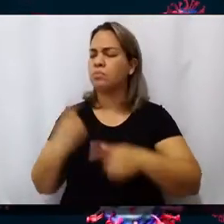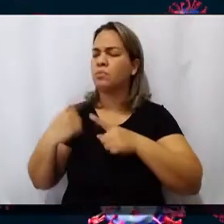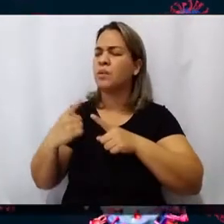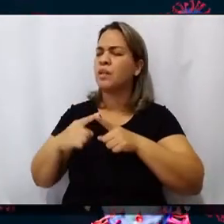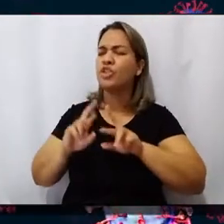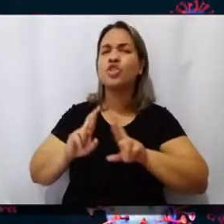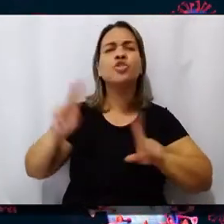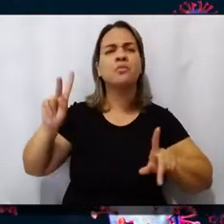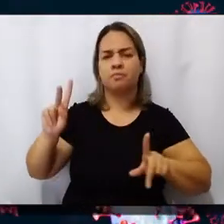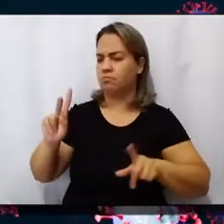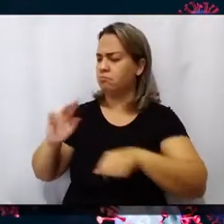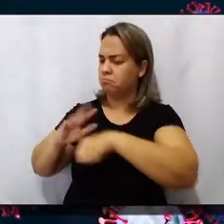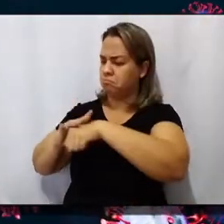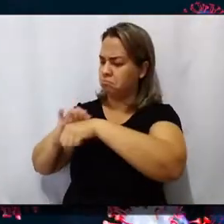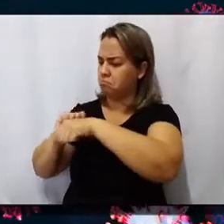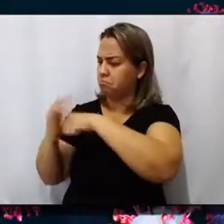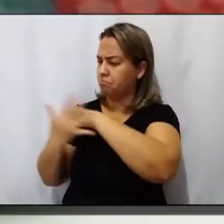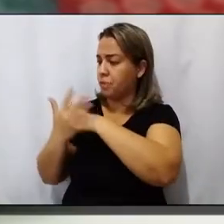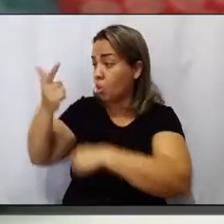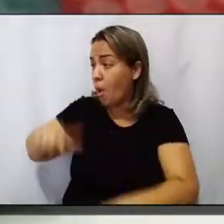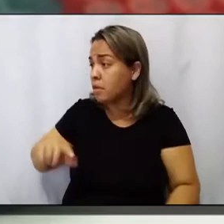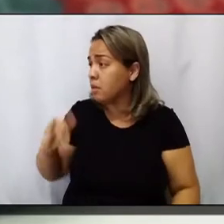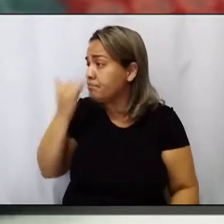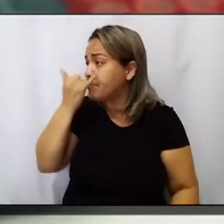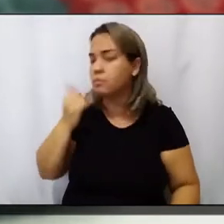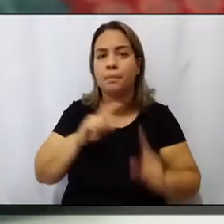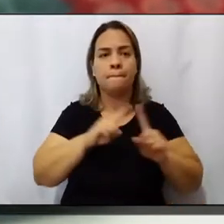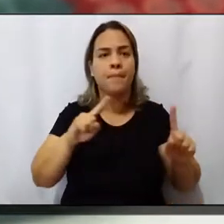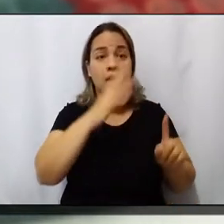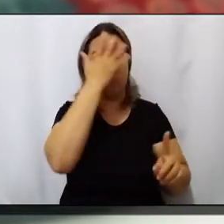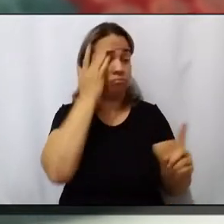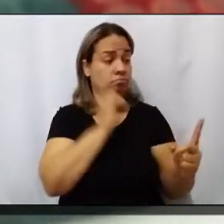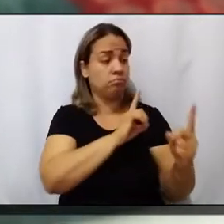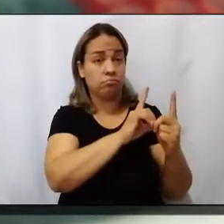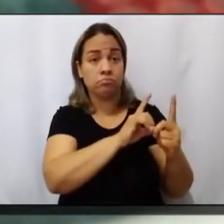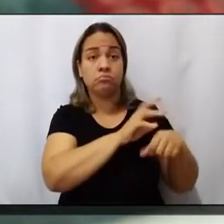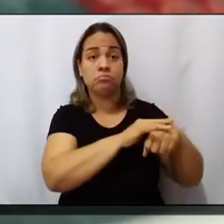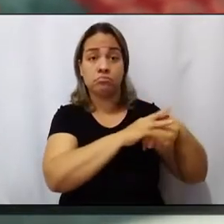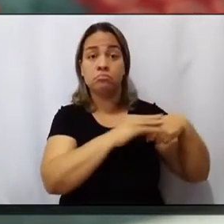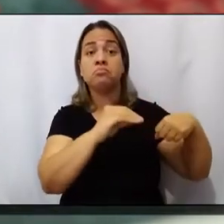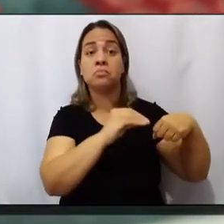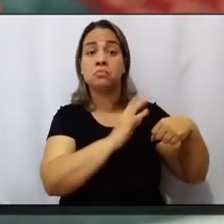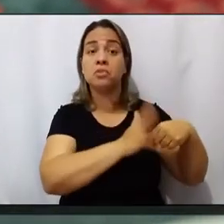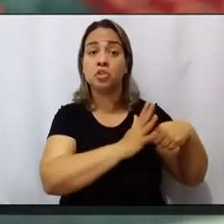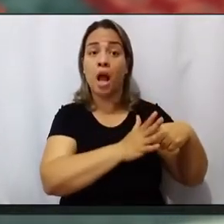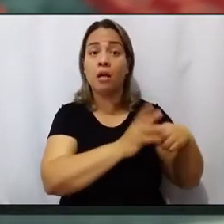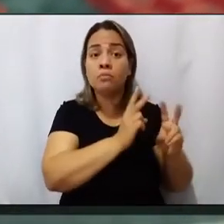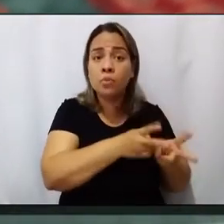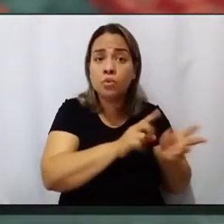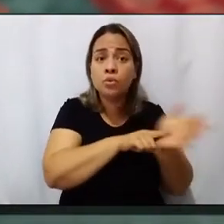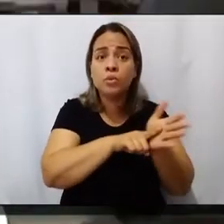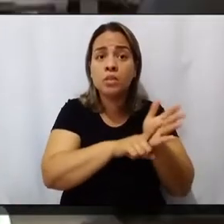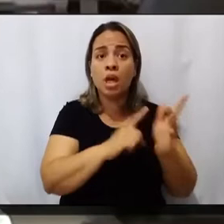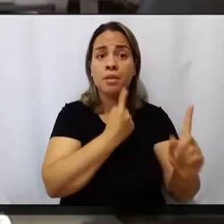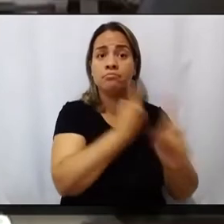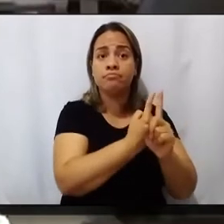reinfecção dos casos de pacientes que, mesmo recuperados da Covid-19, continuam a testar positivo para a